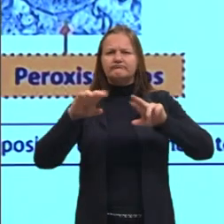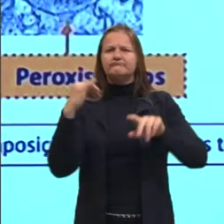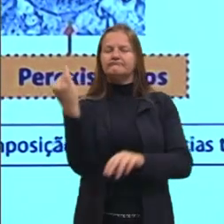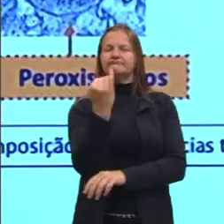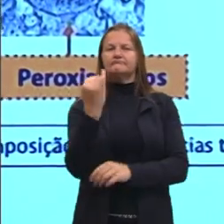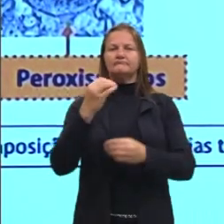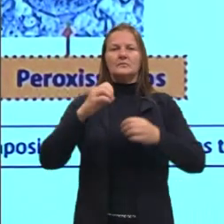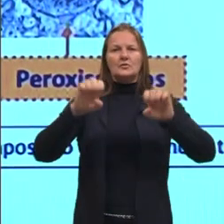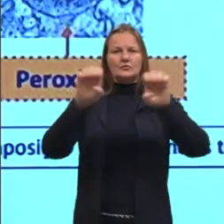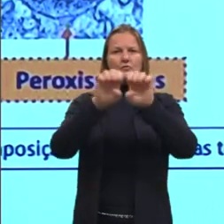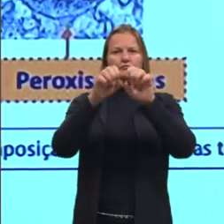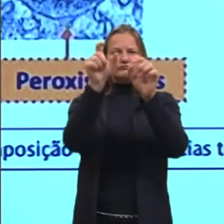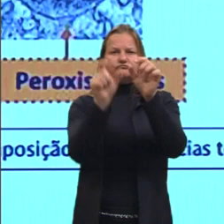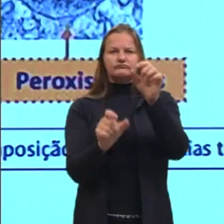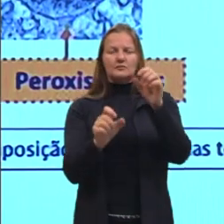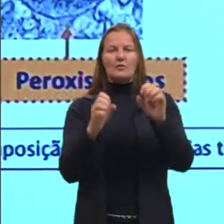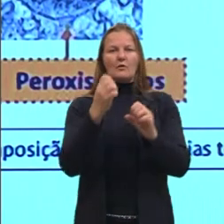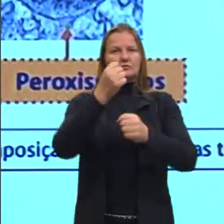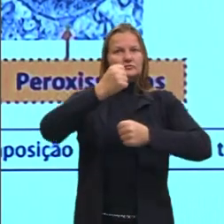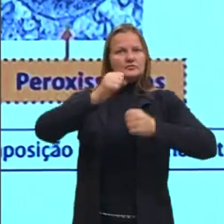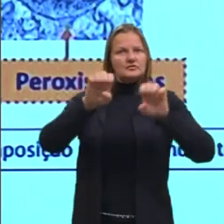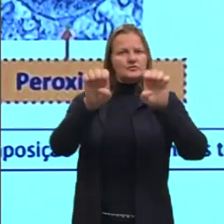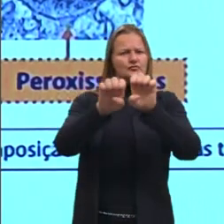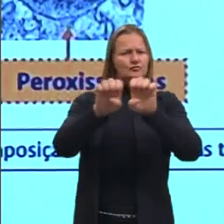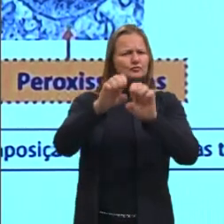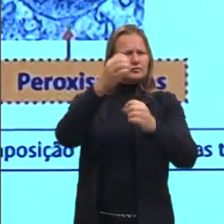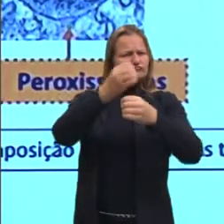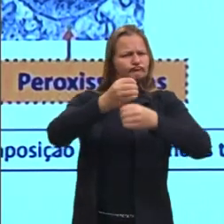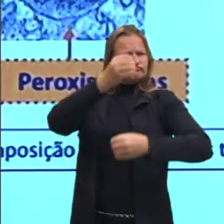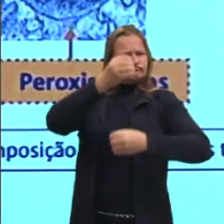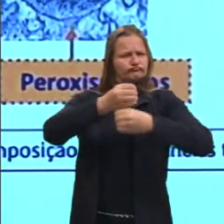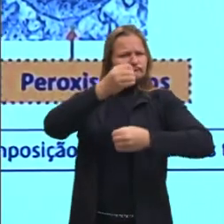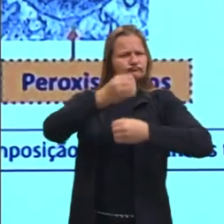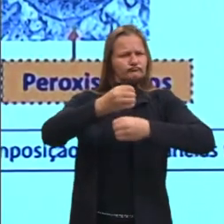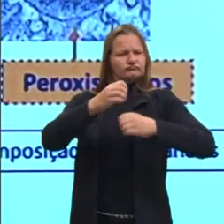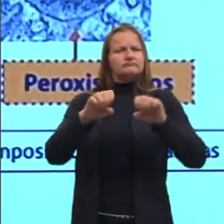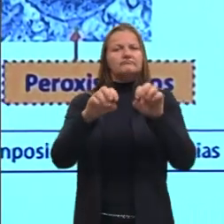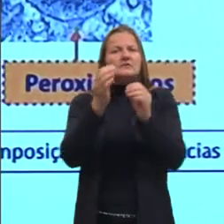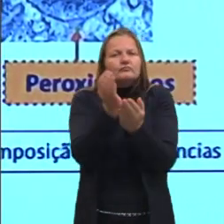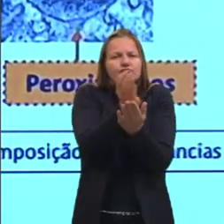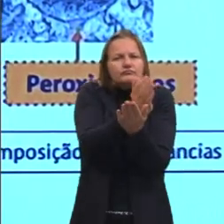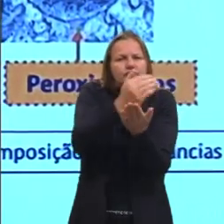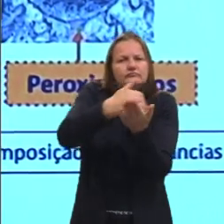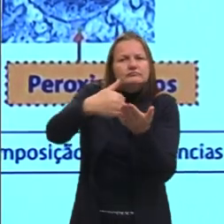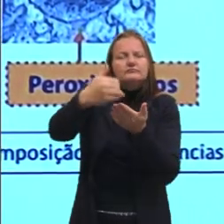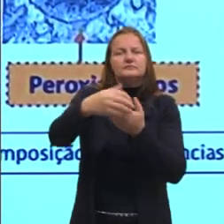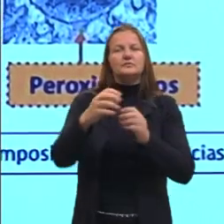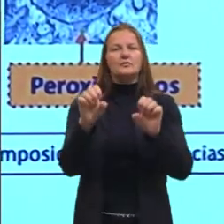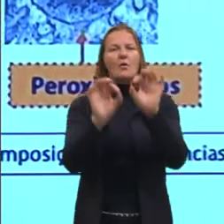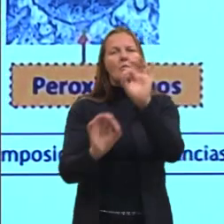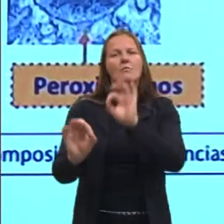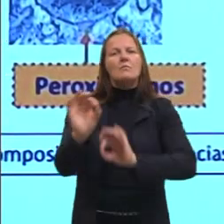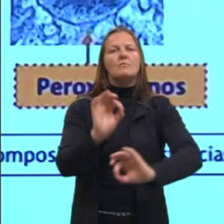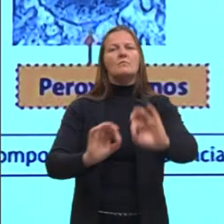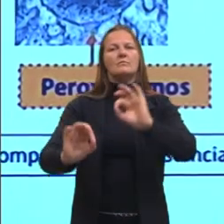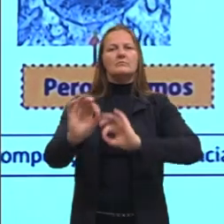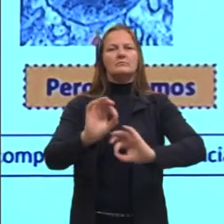o esqueletinho da célula, tá? Na hora também ali que a célula está se dividindo, ele ajuda a deixar tudo em ordem.